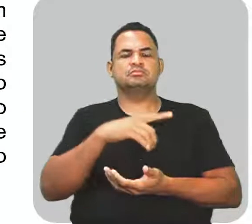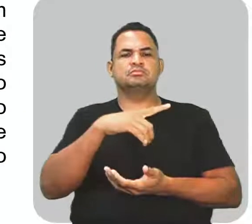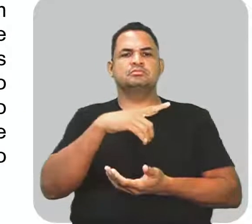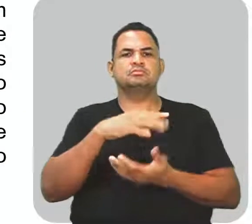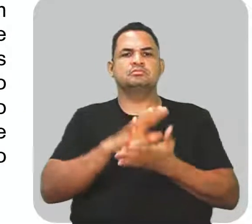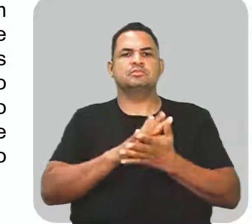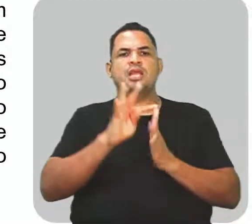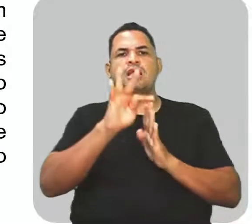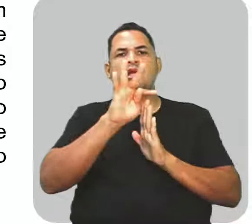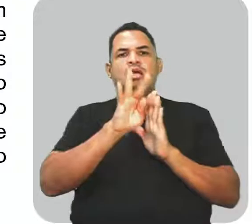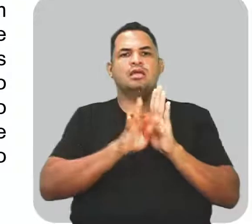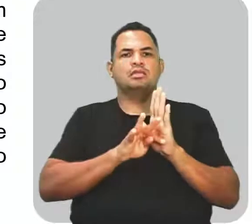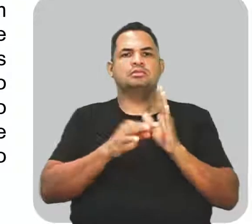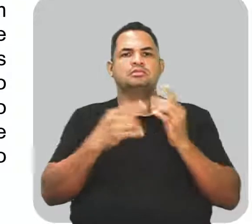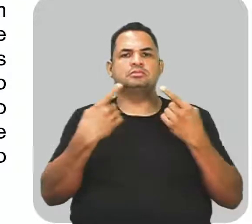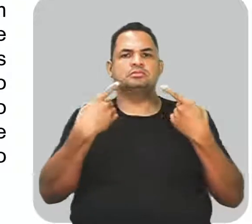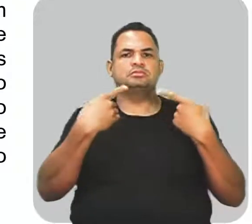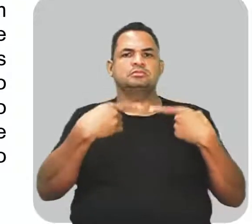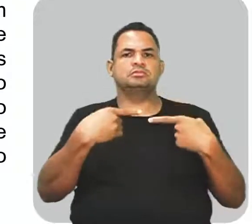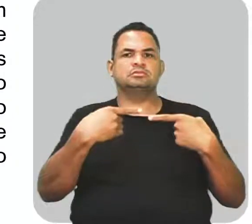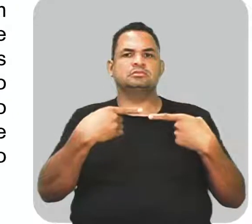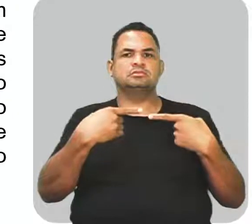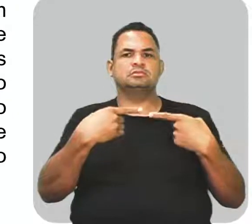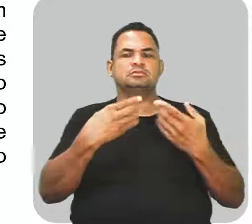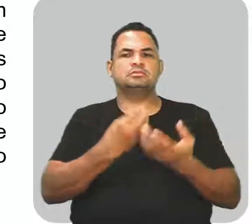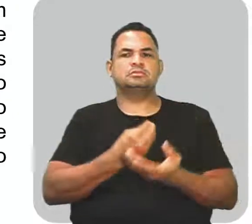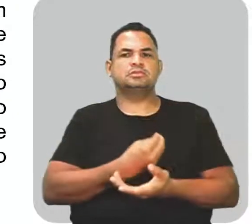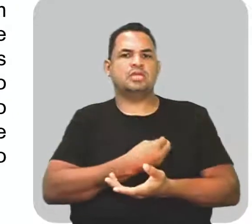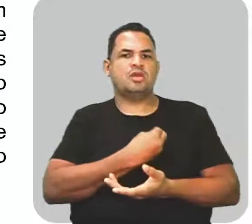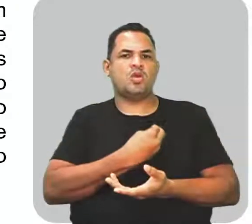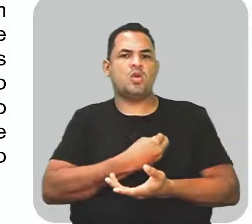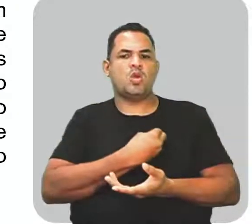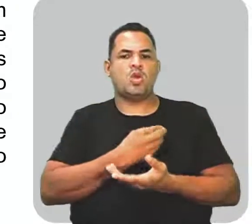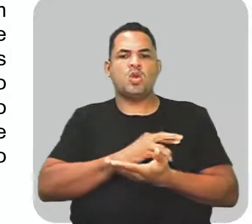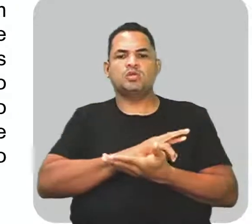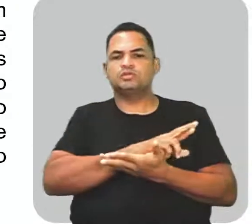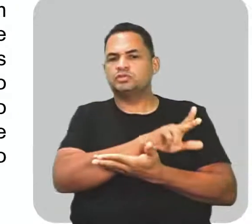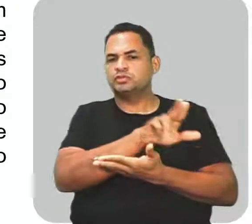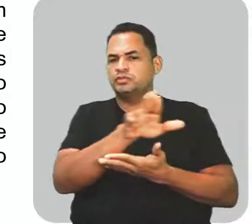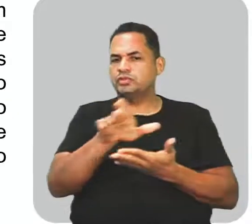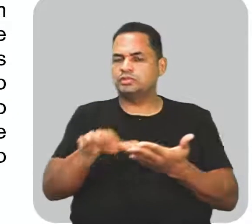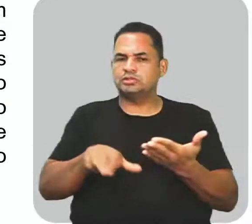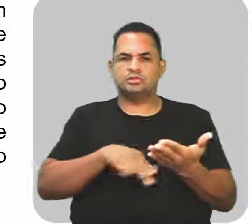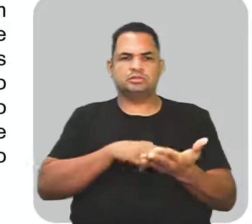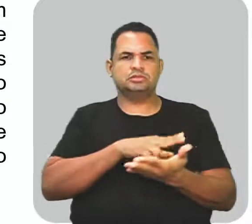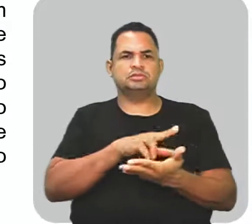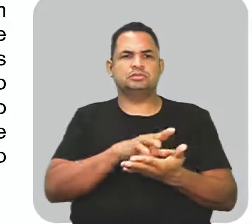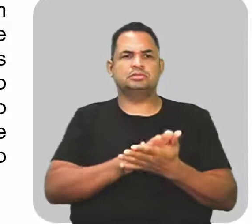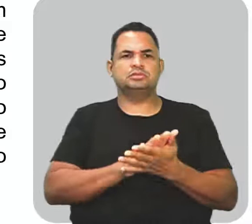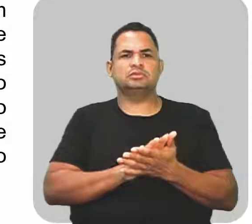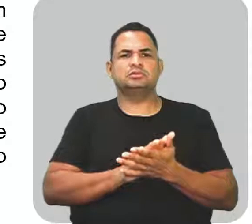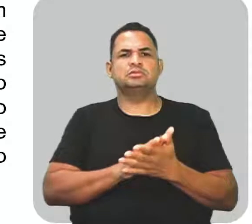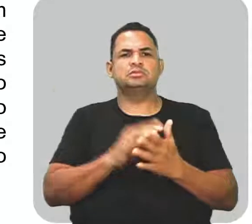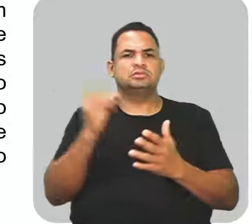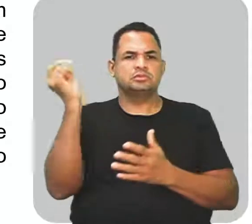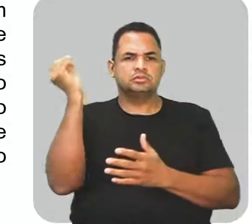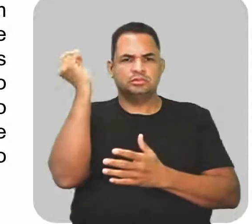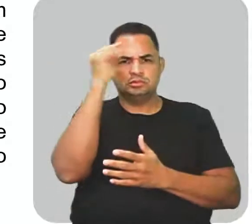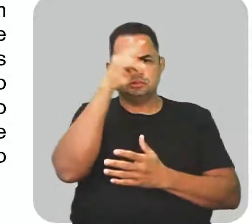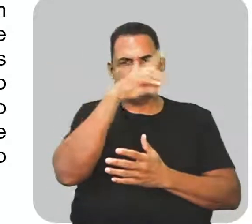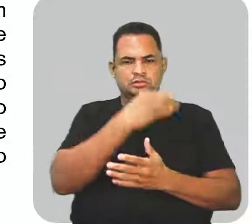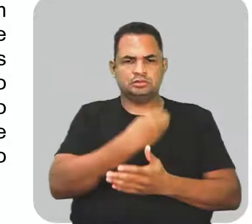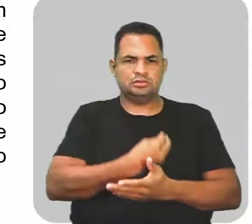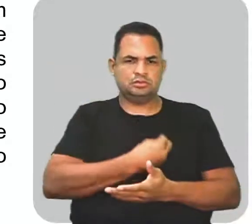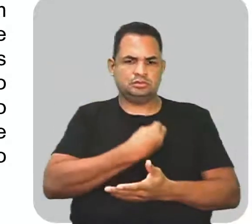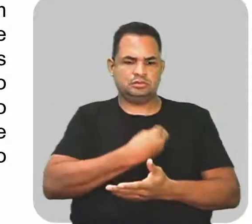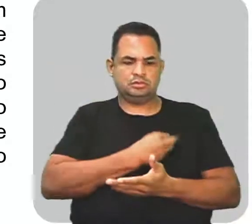atual traz o tema desafio de se conviver com as diferenças. Vamos à leitura. A dificuldade em